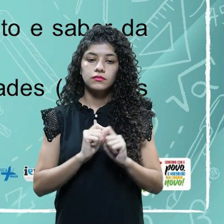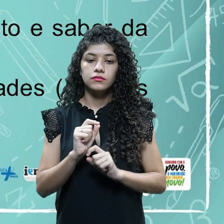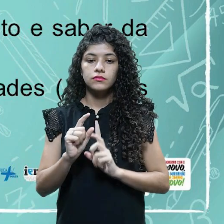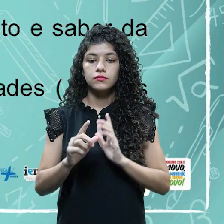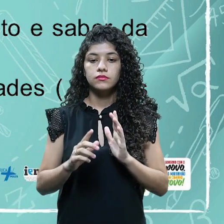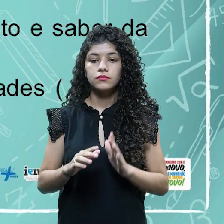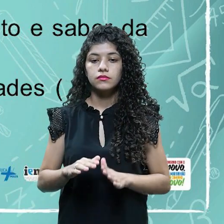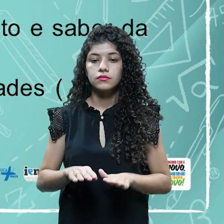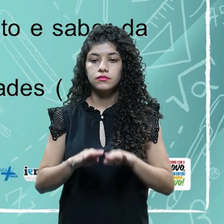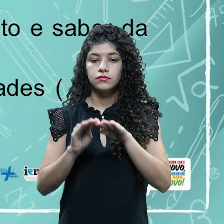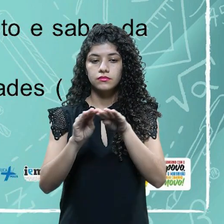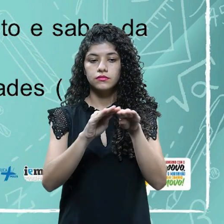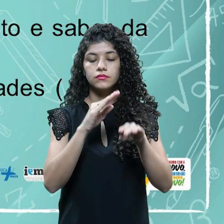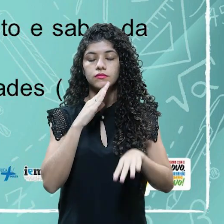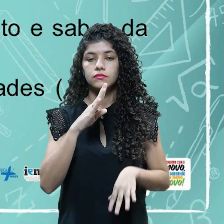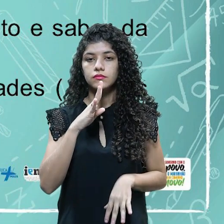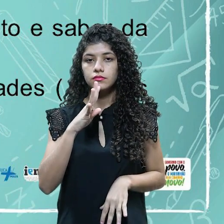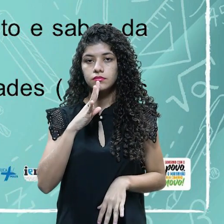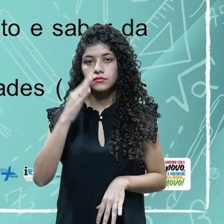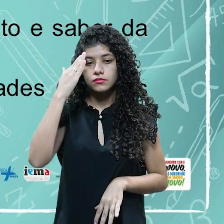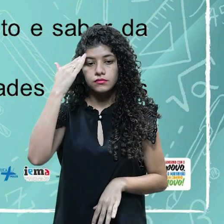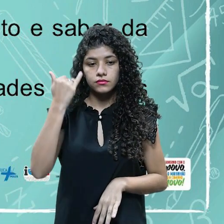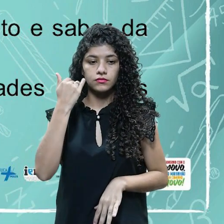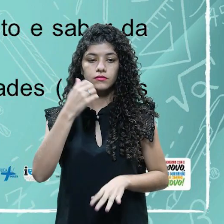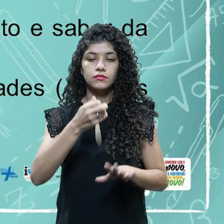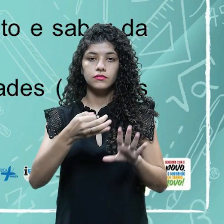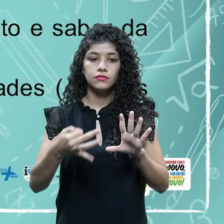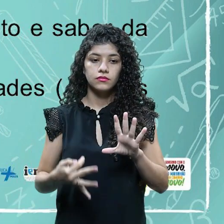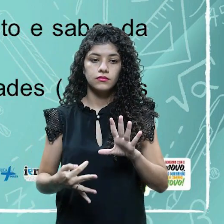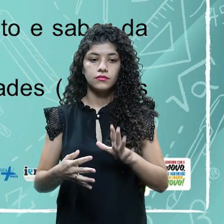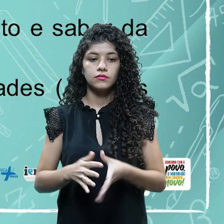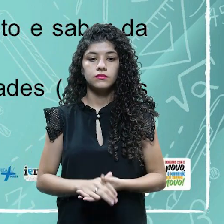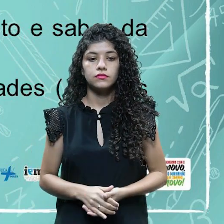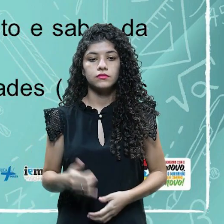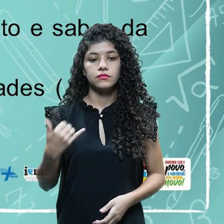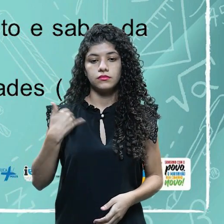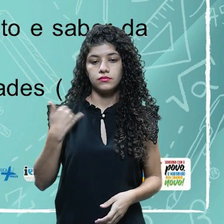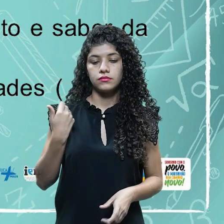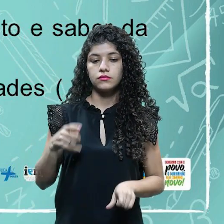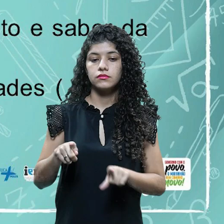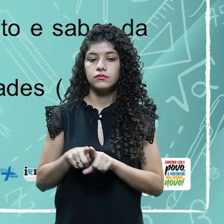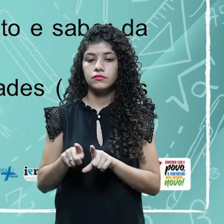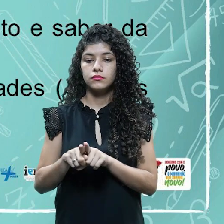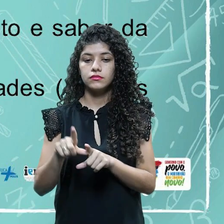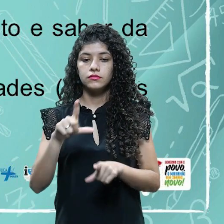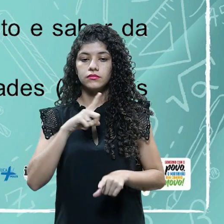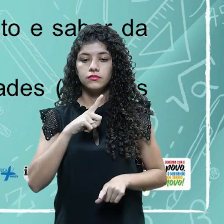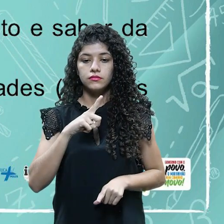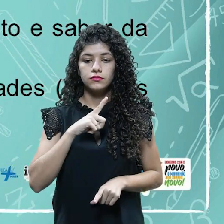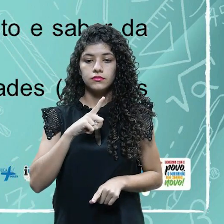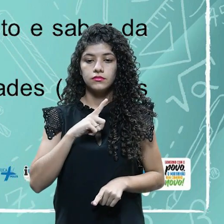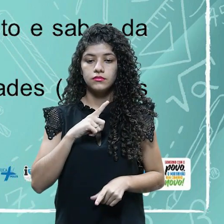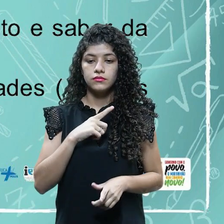conhecimento e saber de personalidade. A idade, a gente tem que ver também que a precedência é lá.